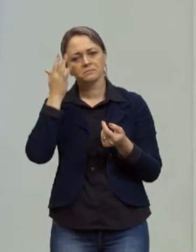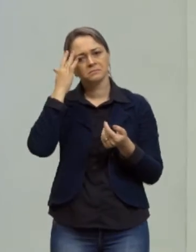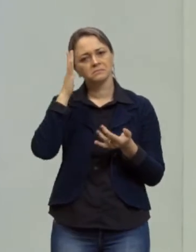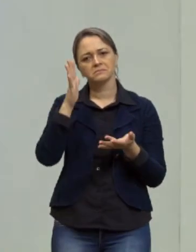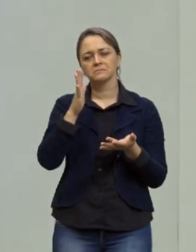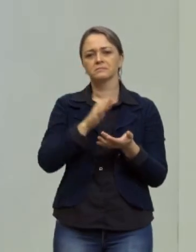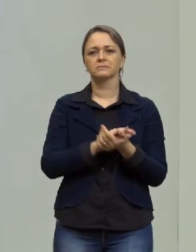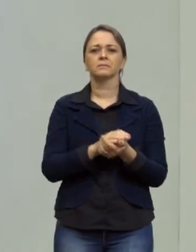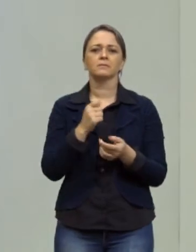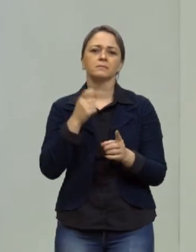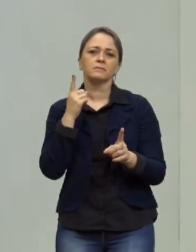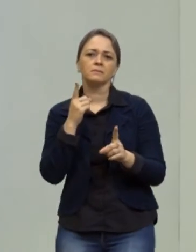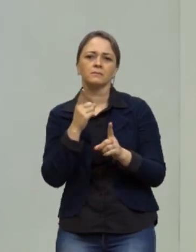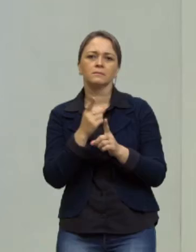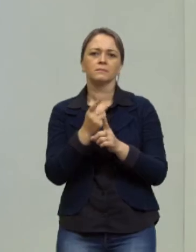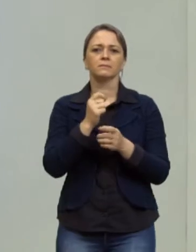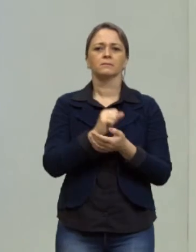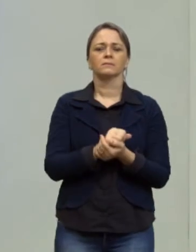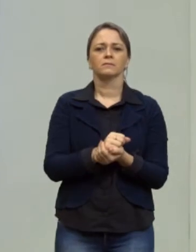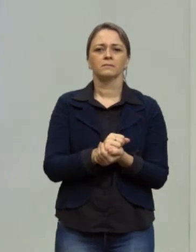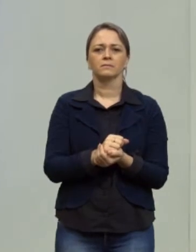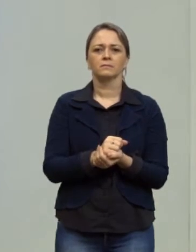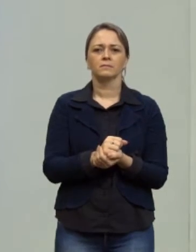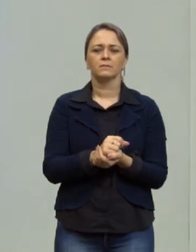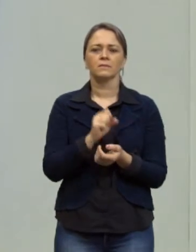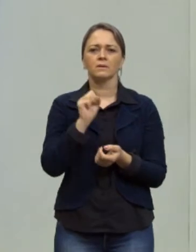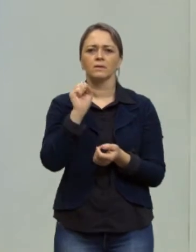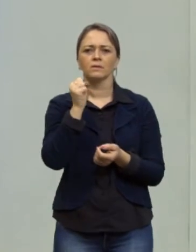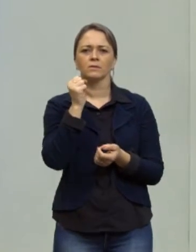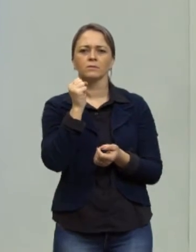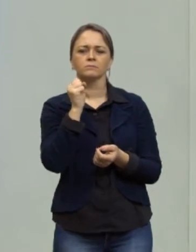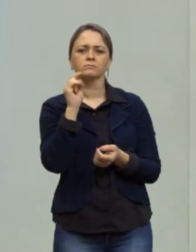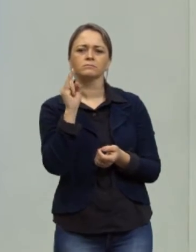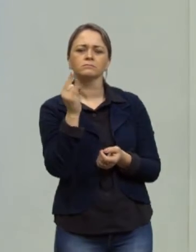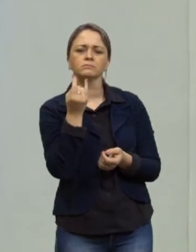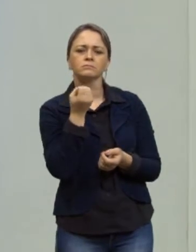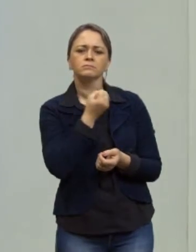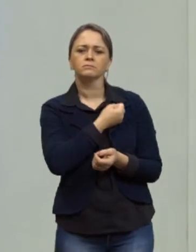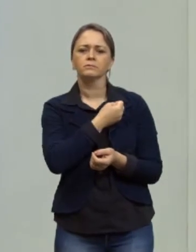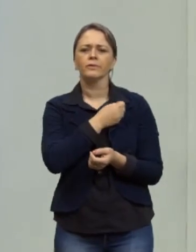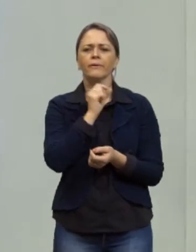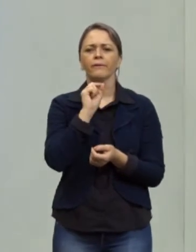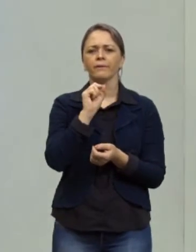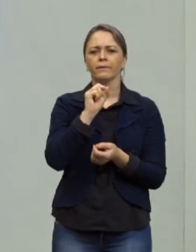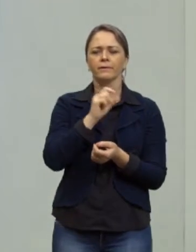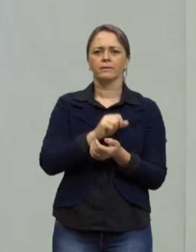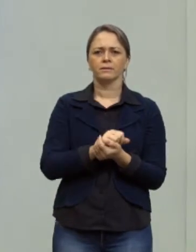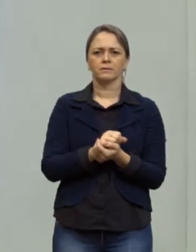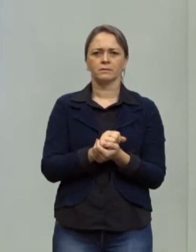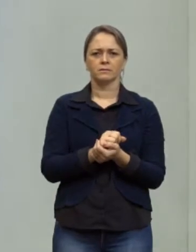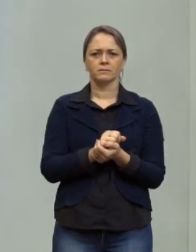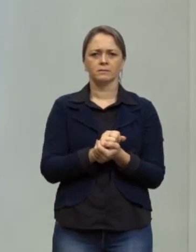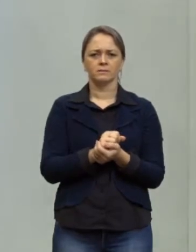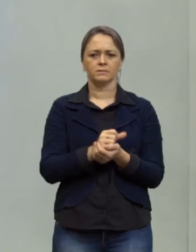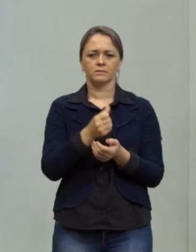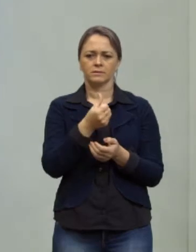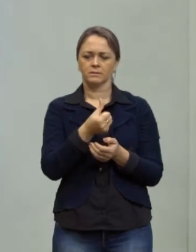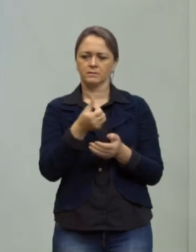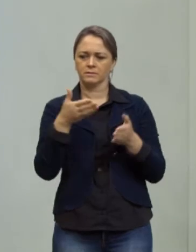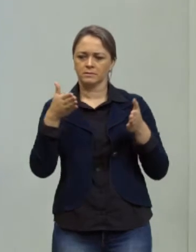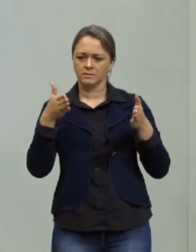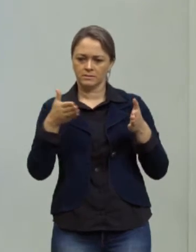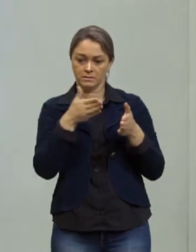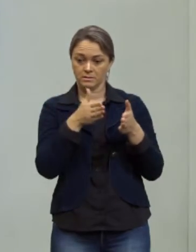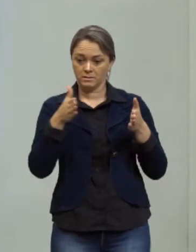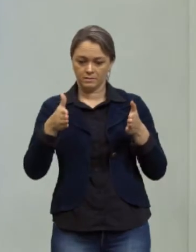Certo? Então vamos lá quem é o nosso oitavo termo o nosso último termo porque se eu coloco seis termos entre dois